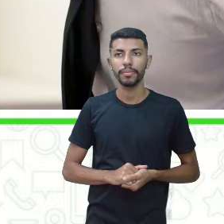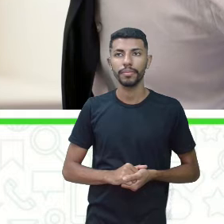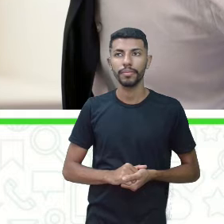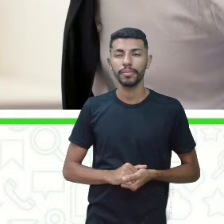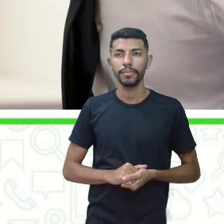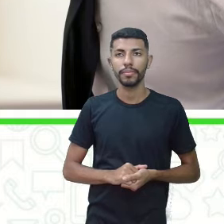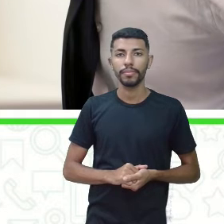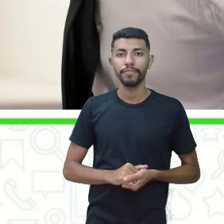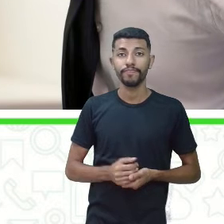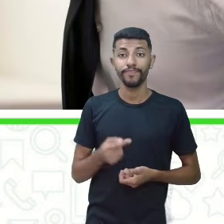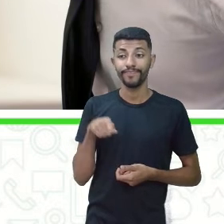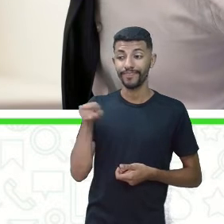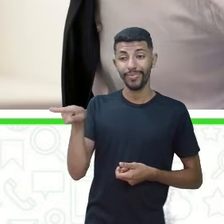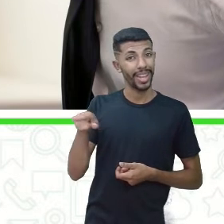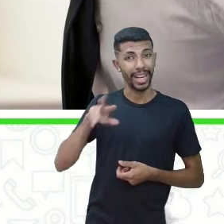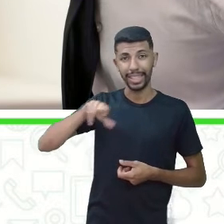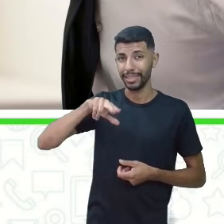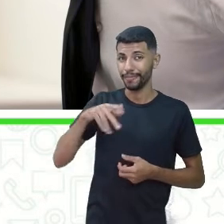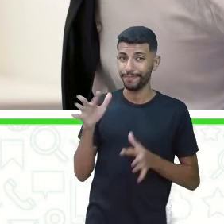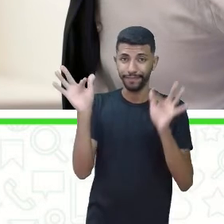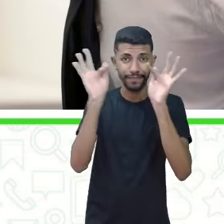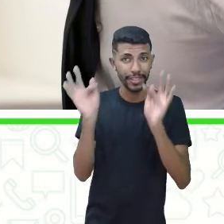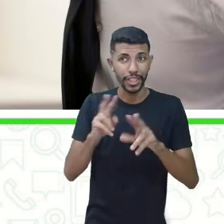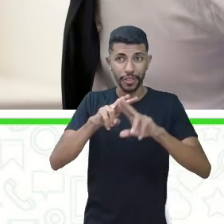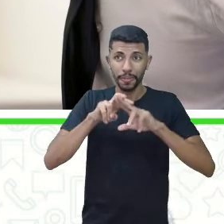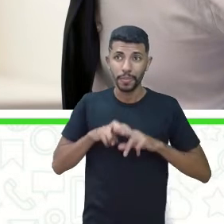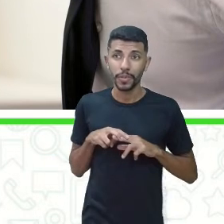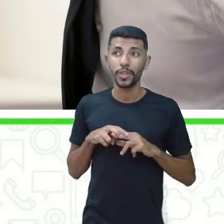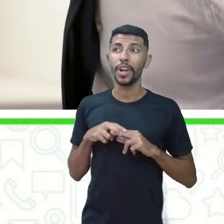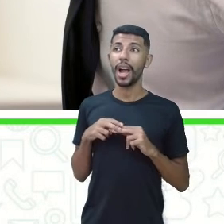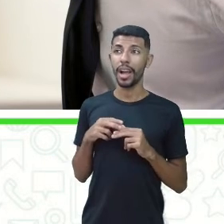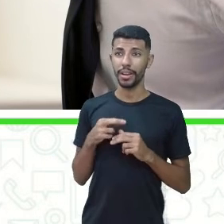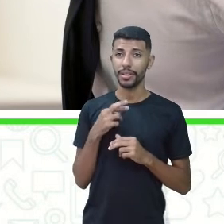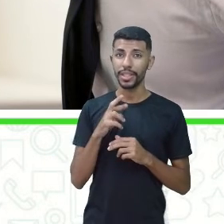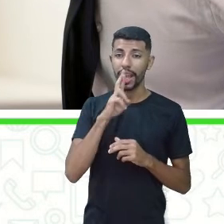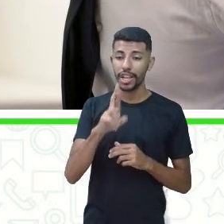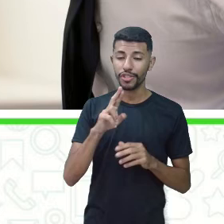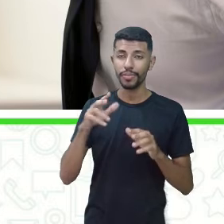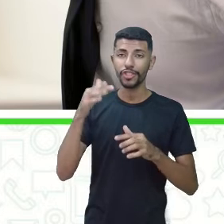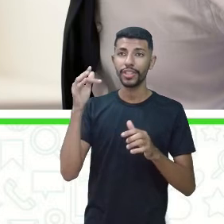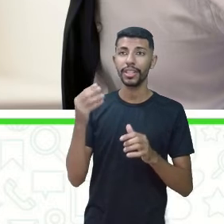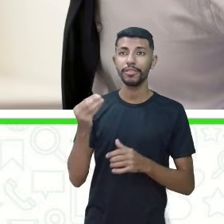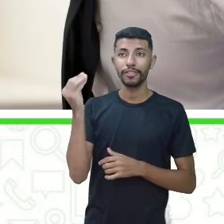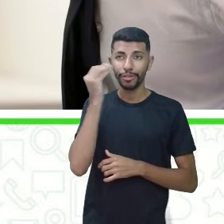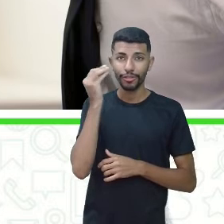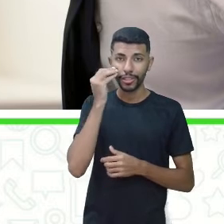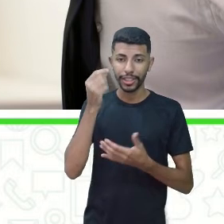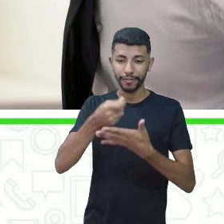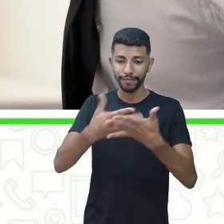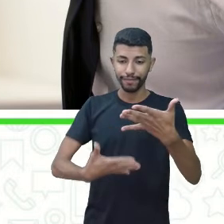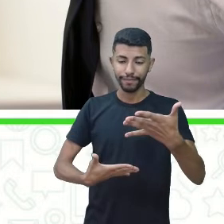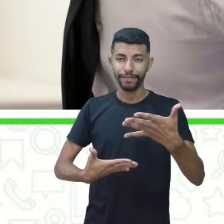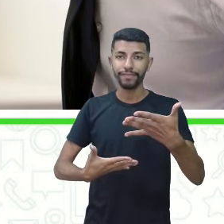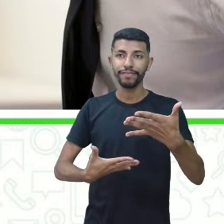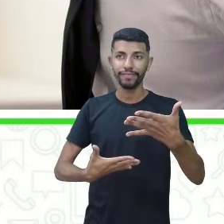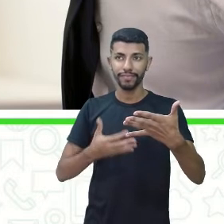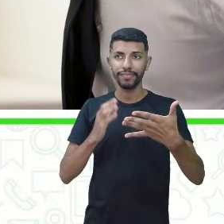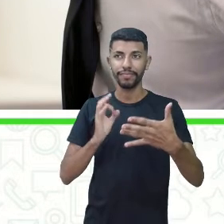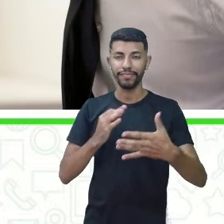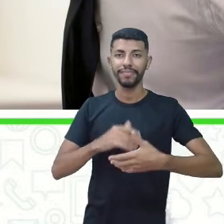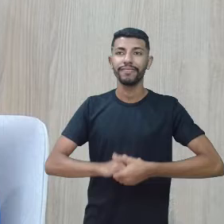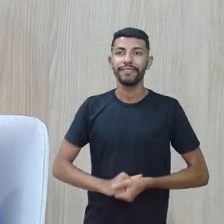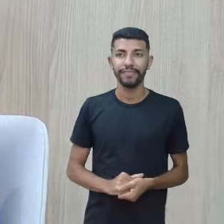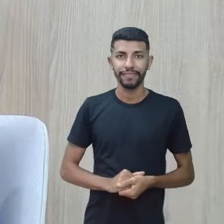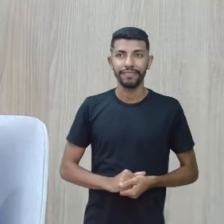Ele não está feliz com o resultado dos testes. Estudou pouco, não foi garoto. No caso, teste aí, gente, não é somente teste, tá? Também é